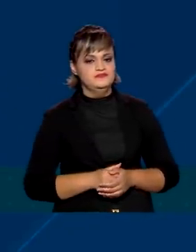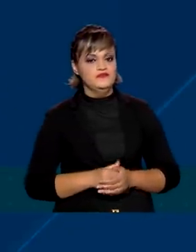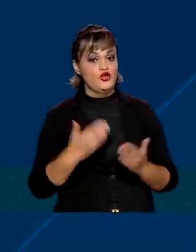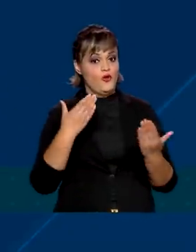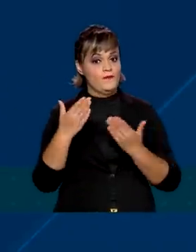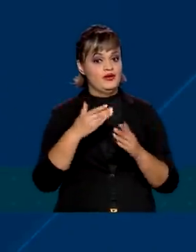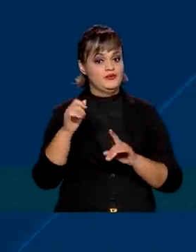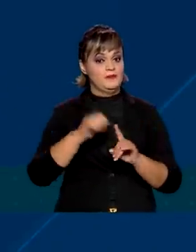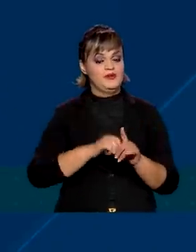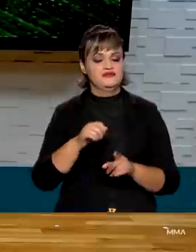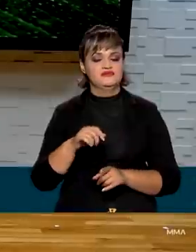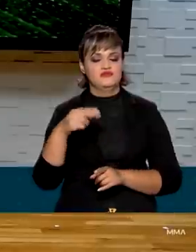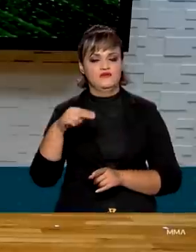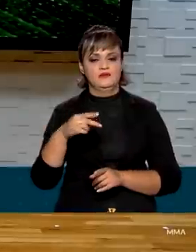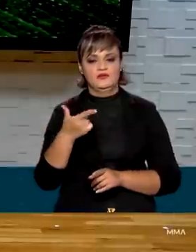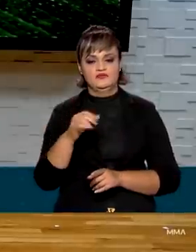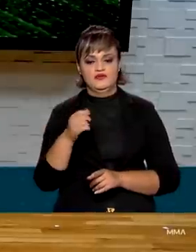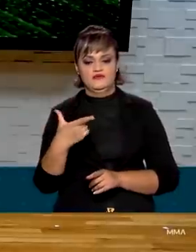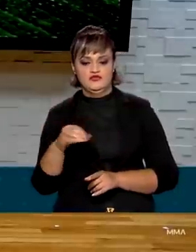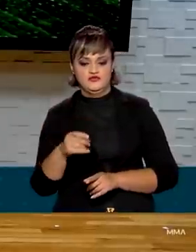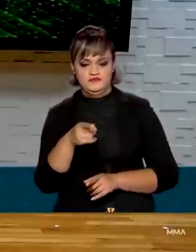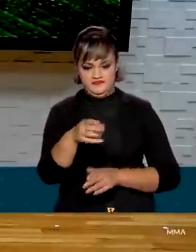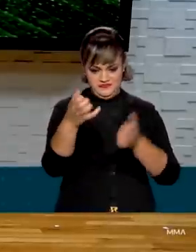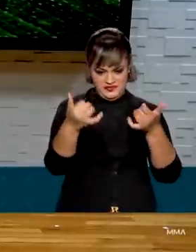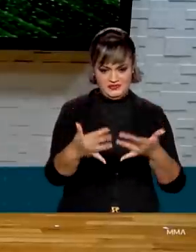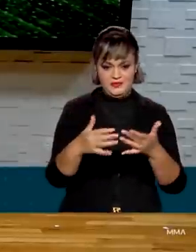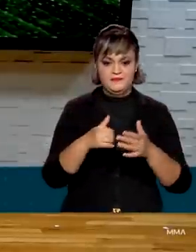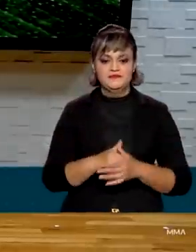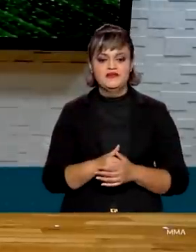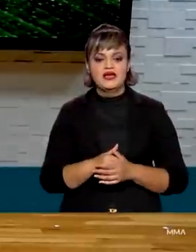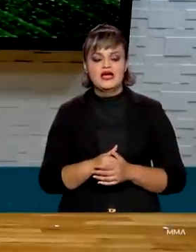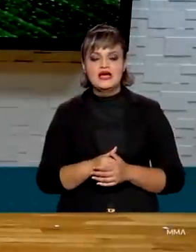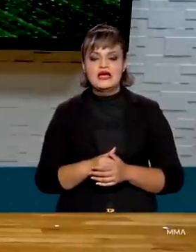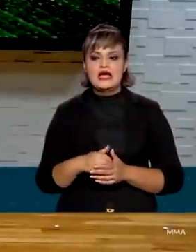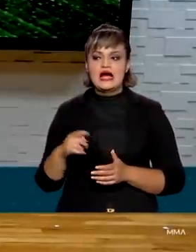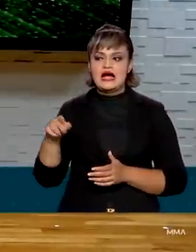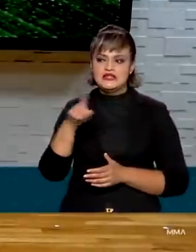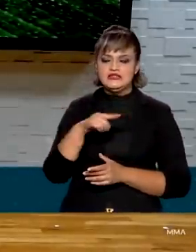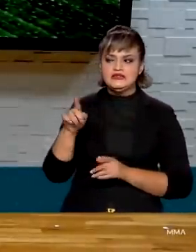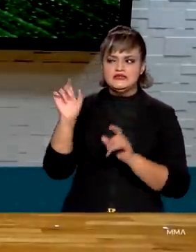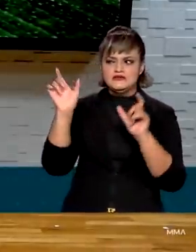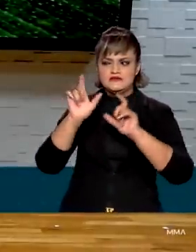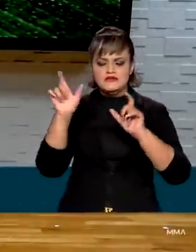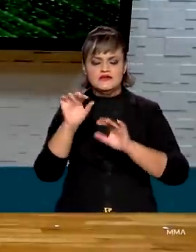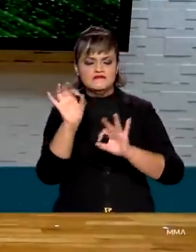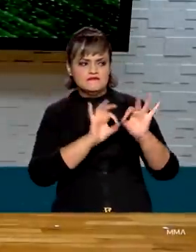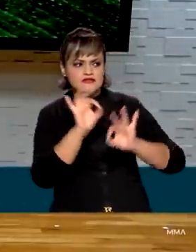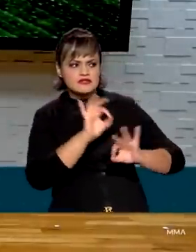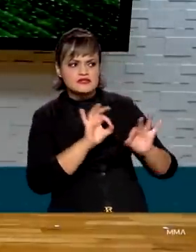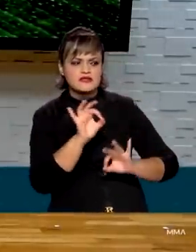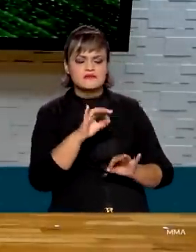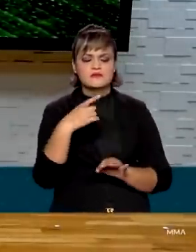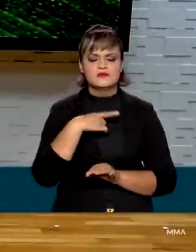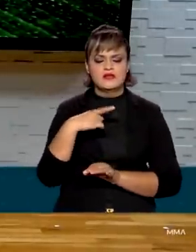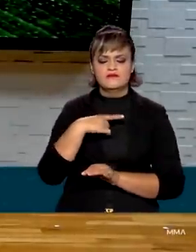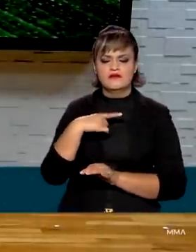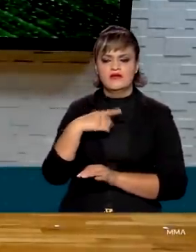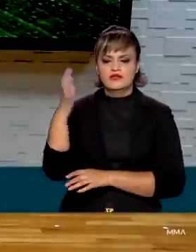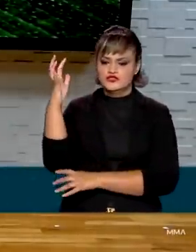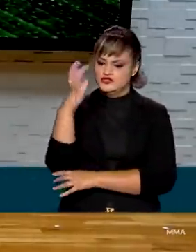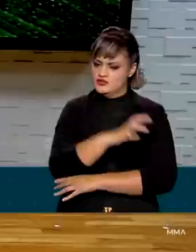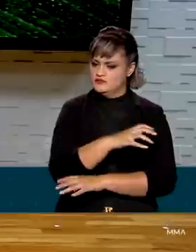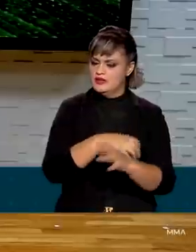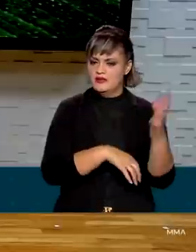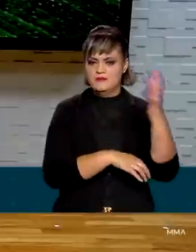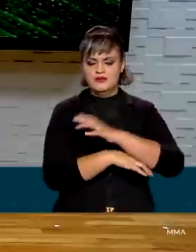novembro de 2020. Onde nós conseguimos chegar e realizar a fiscalização conforme planejada, o desmatamento